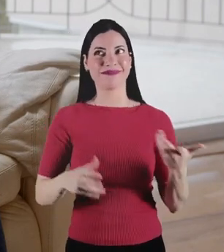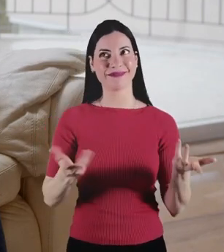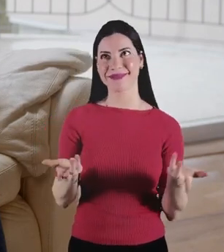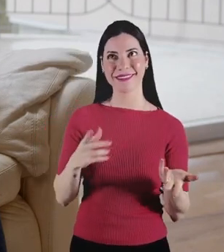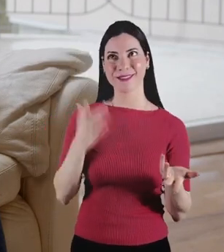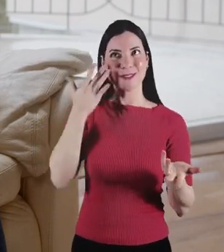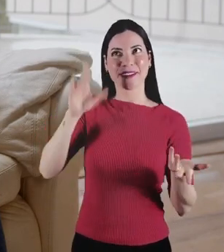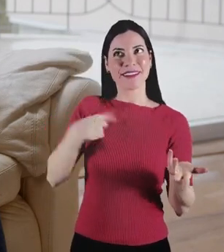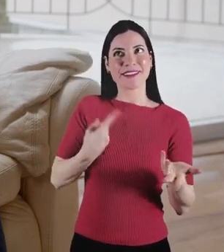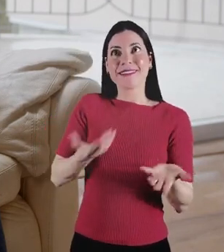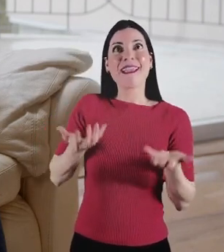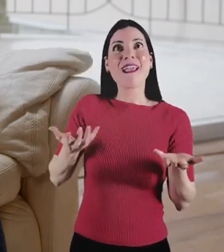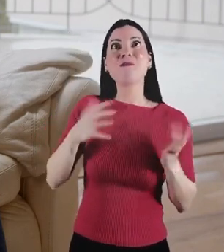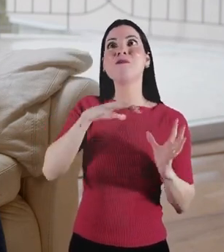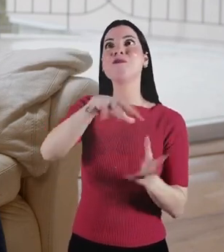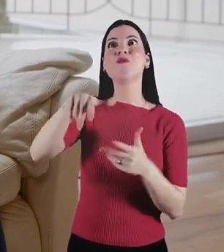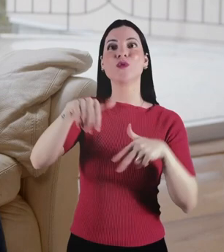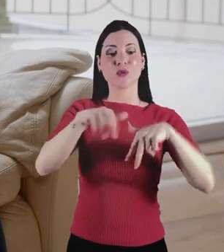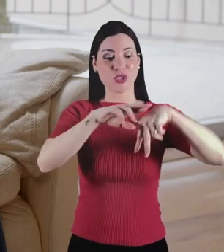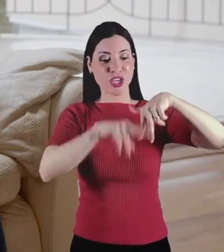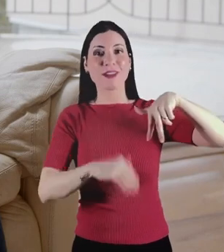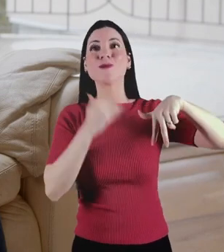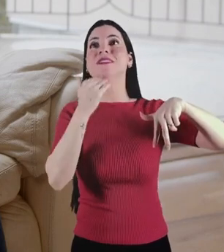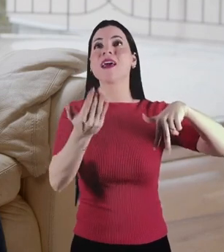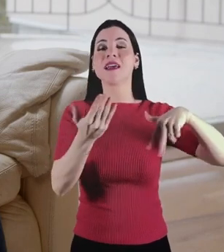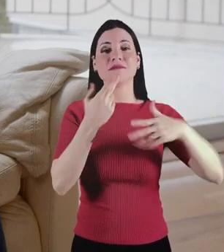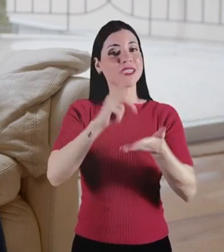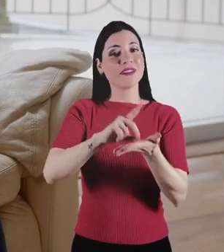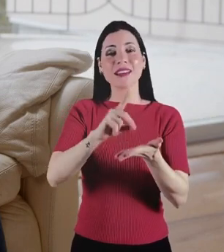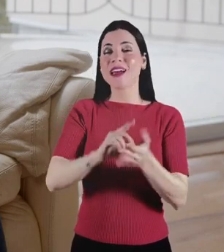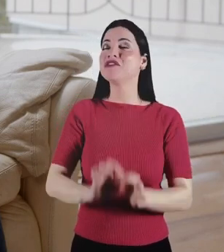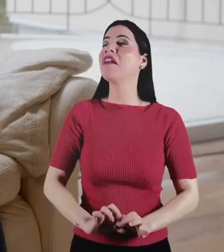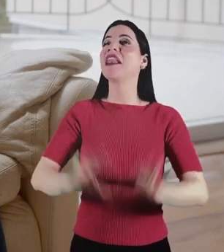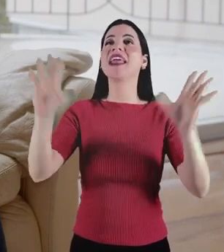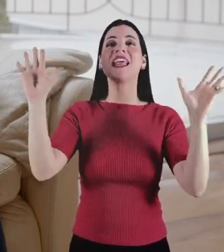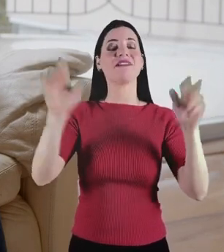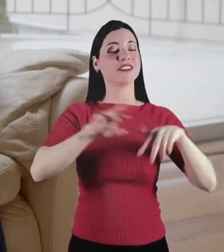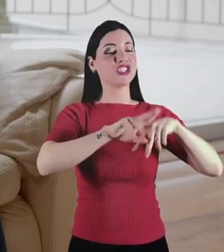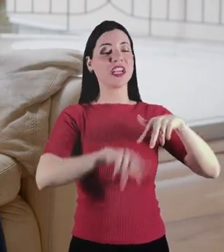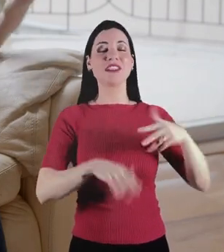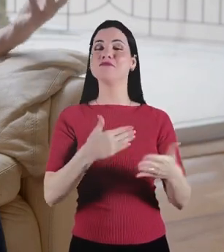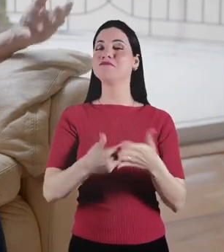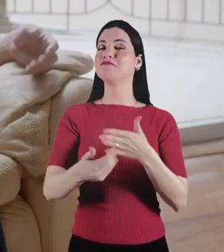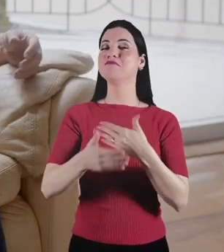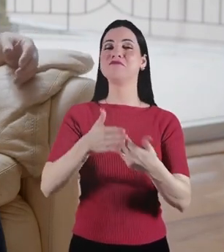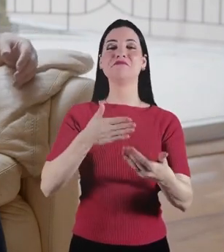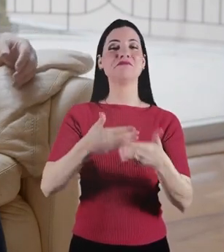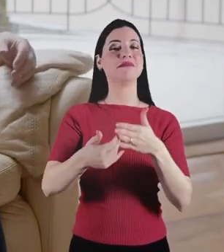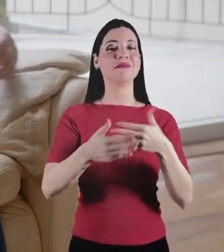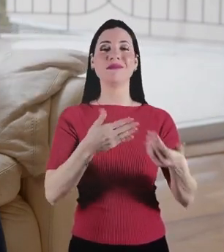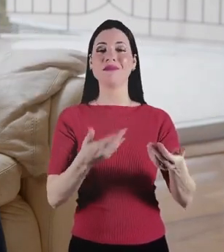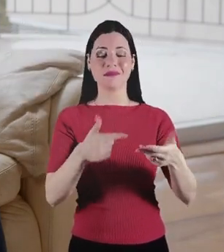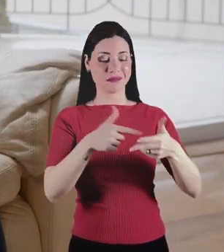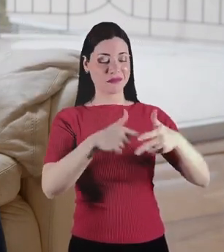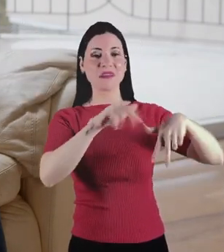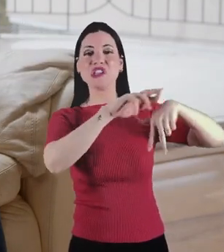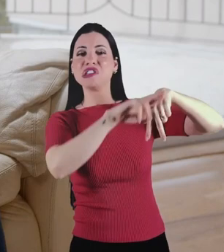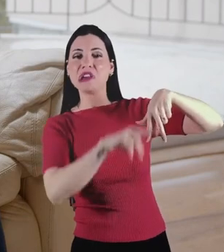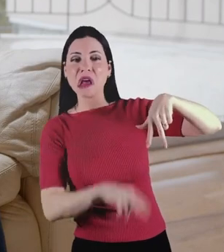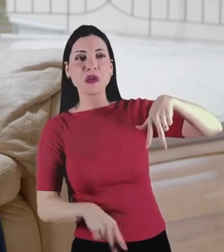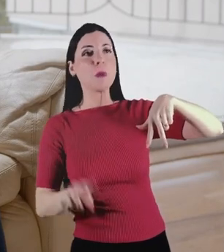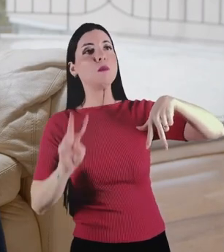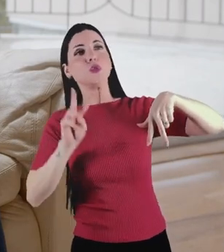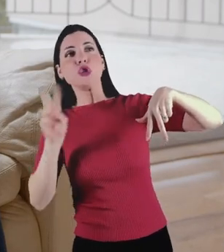Eu não sei se a gente quer um mundo sem gênero. Talvez a gente queira um mundo com gêneros livres, em que a questão do